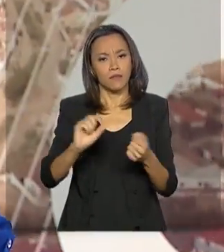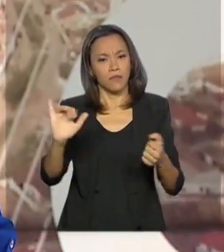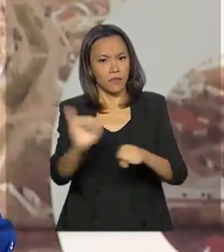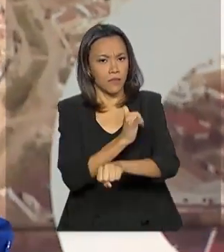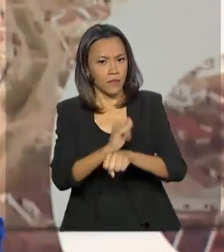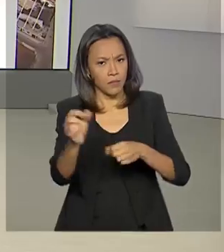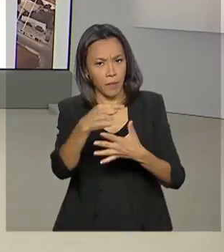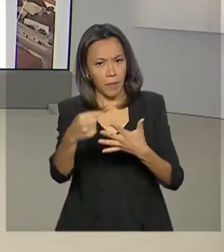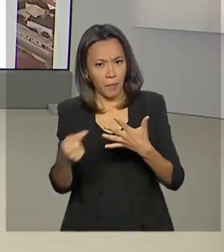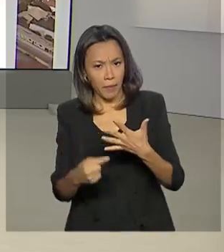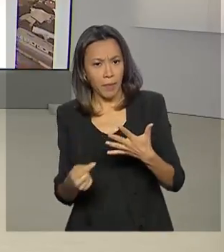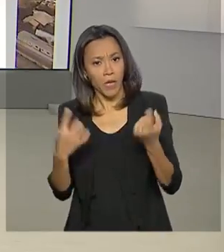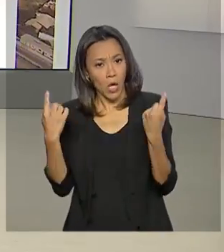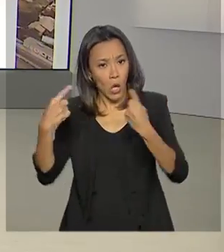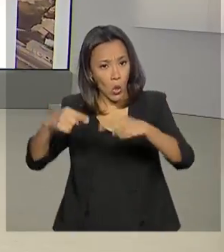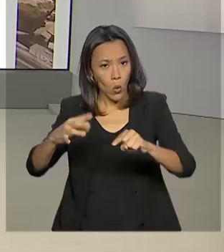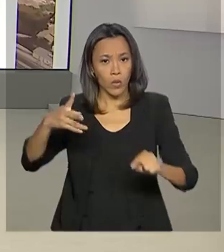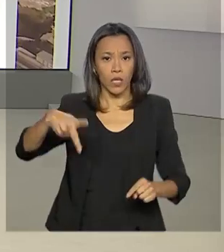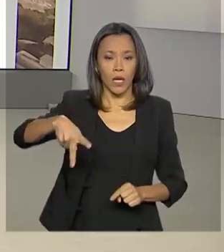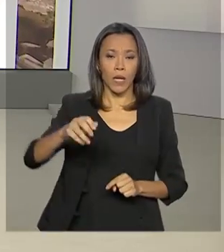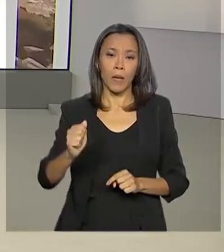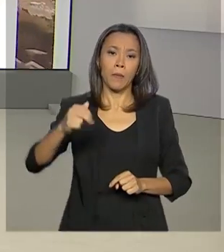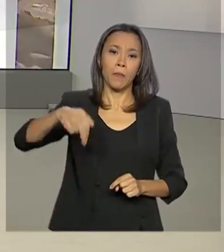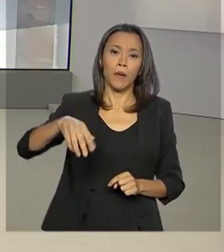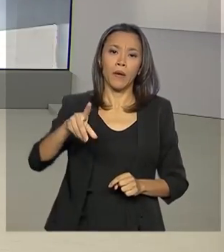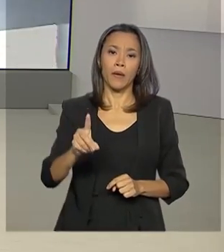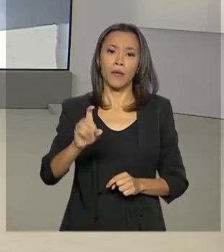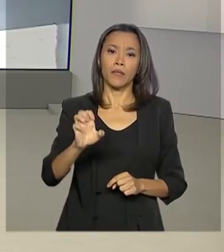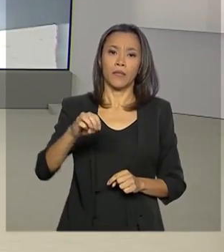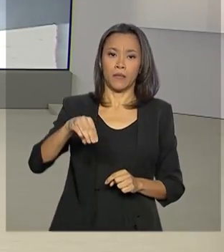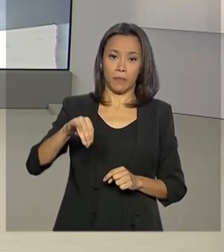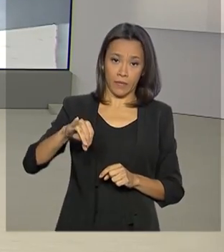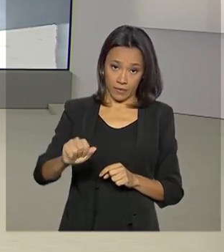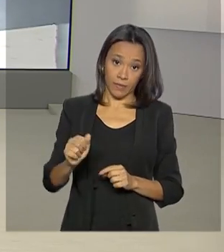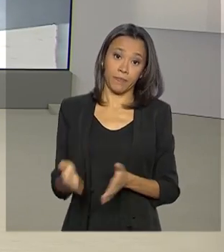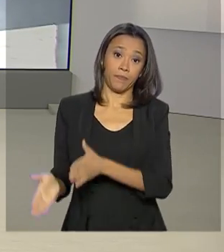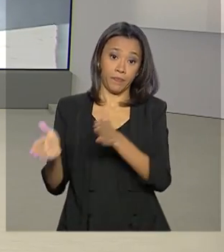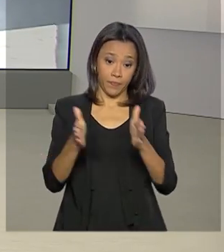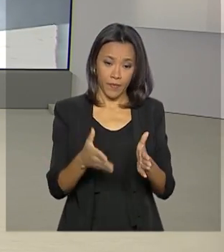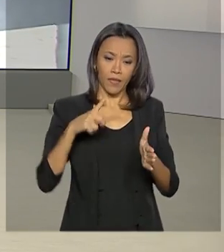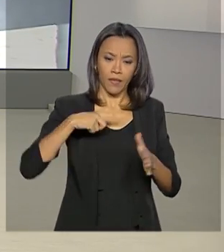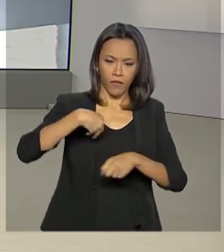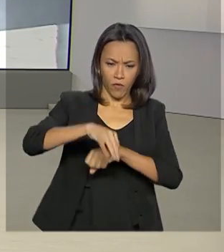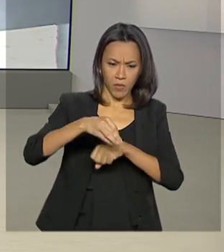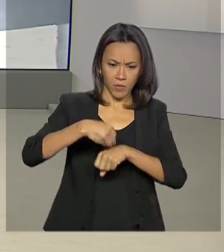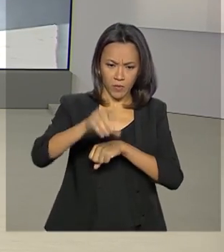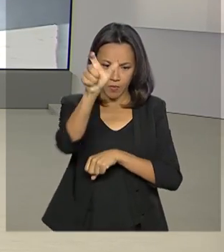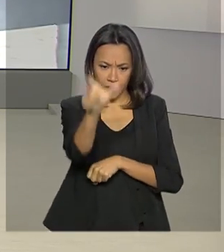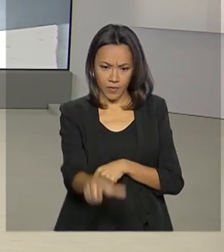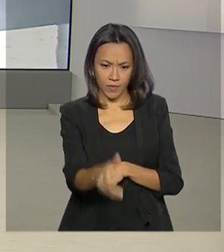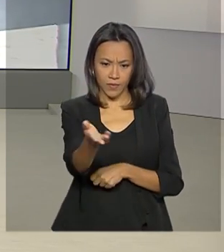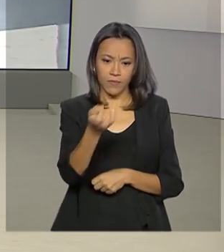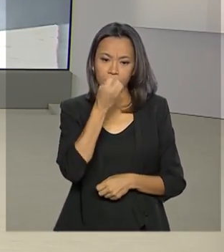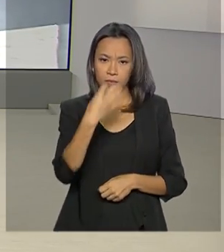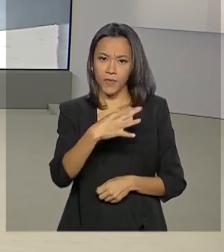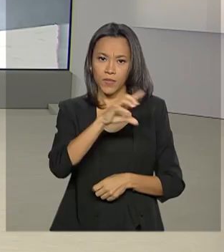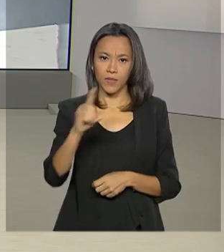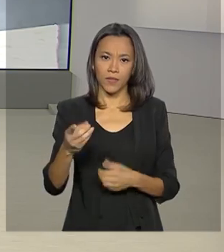a pandemia. Vamos direto ao Palácio do Planalto, então. Luciana Colares de Holanda traz as informações para a gente. Lu, bom dia.